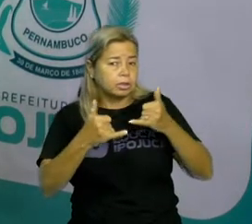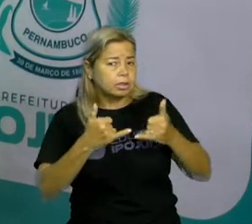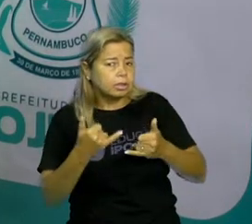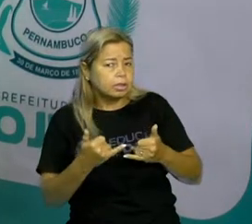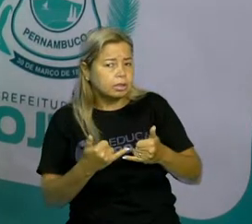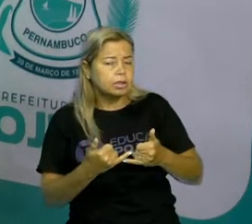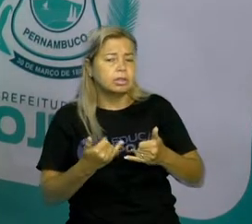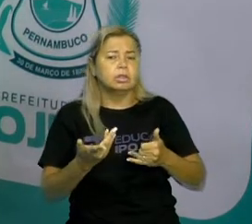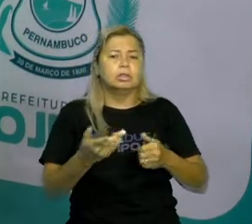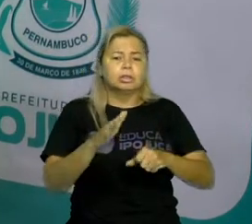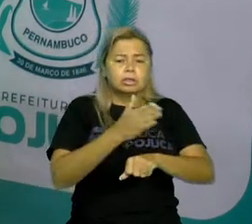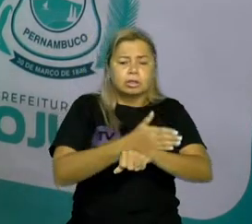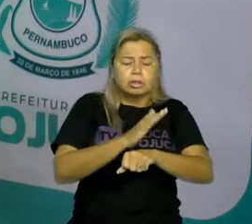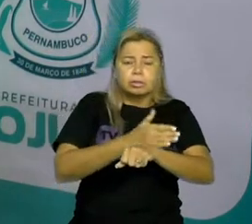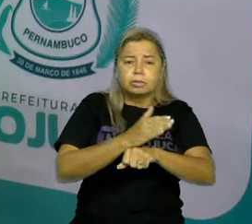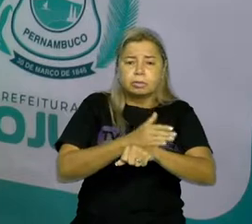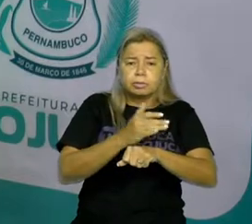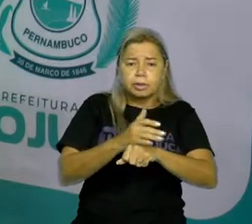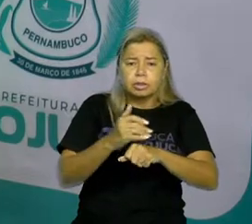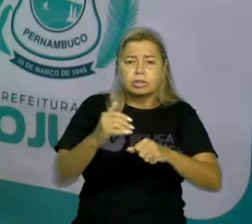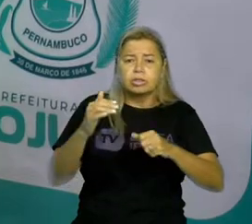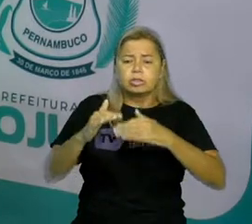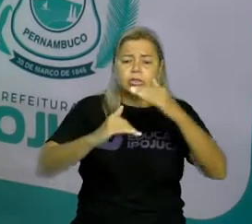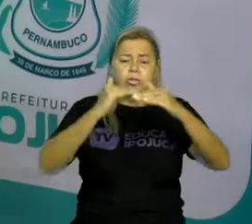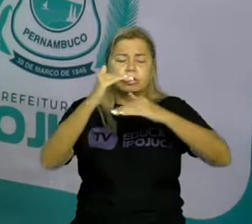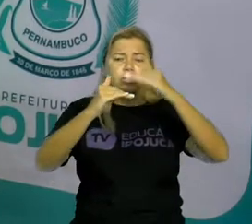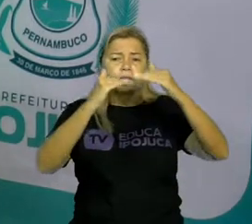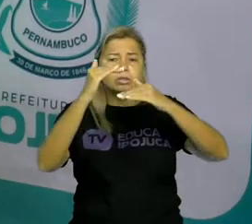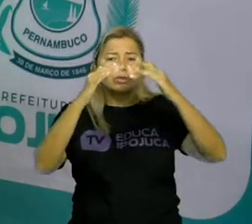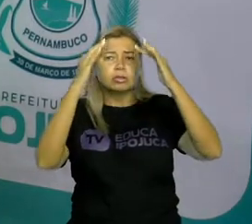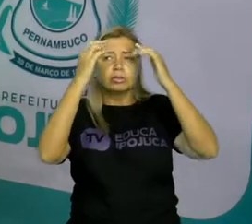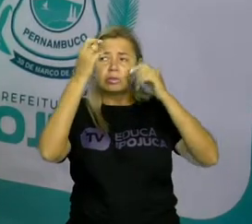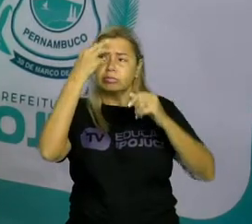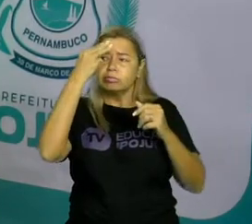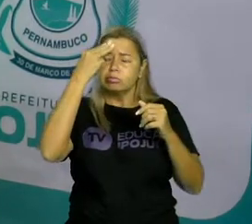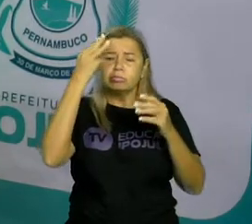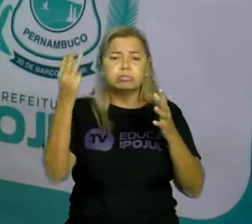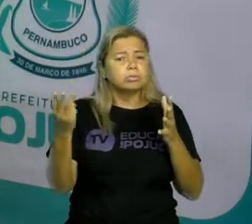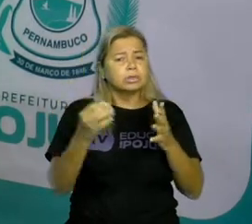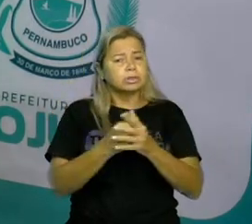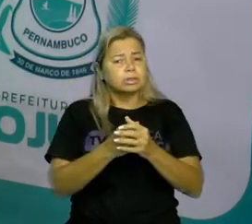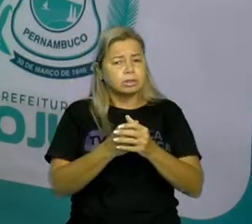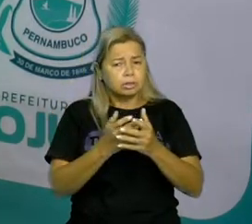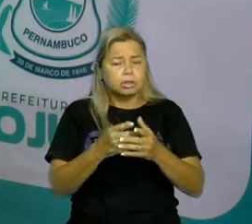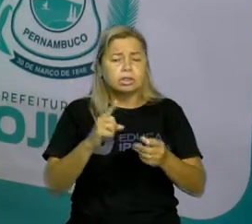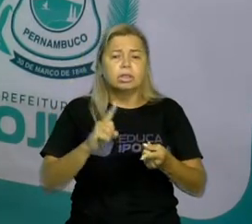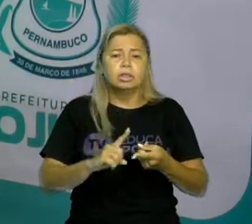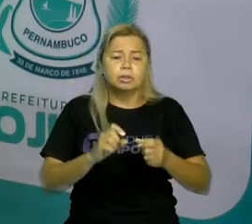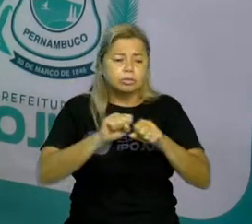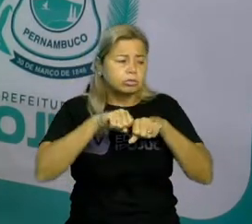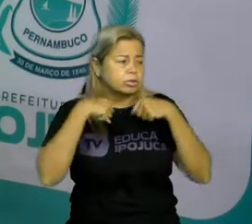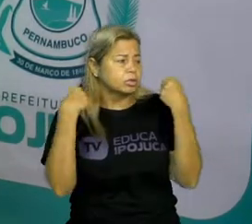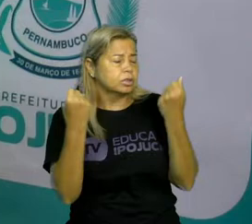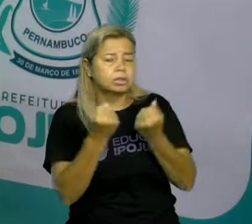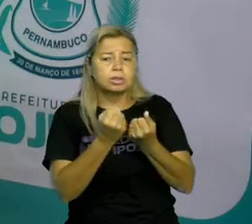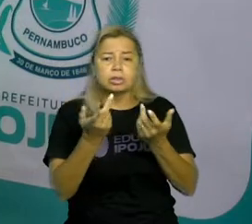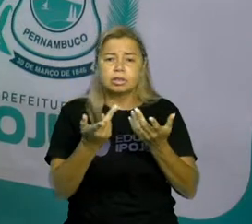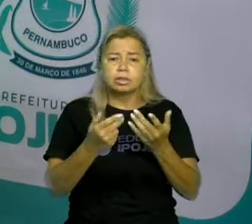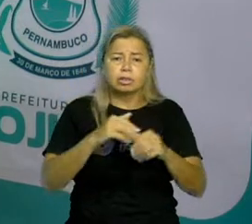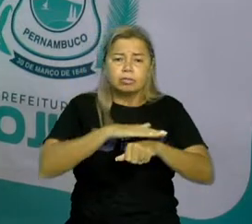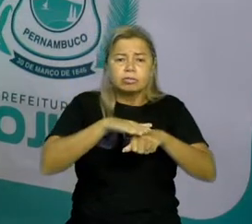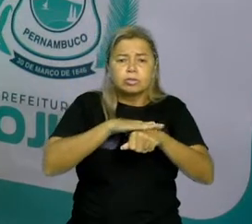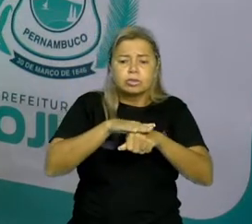desenvolvem o nosso jeito de lidar com as pessoas, o nosso social, o conversar com outras crianças ou brincar com outras crianças